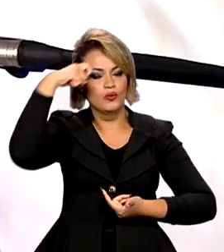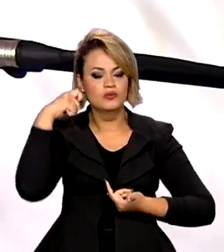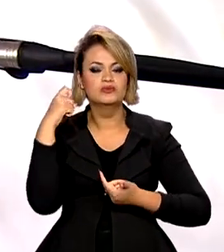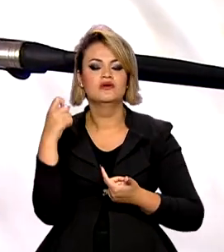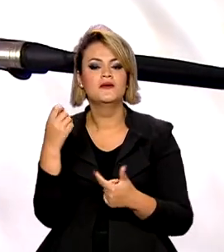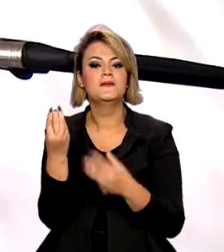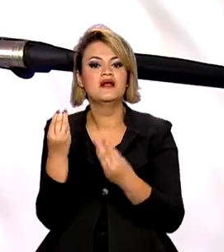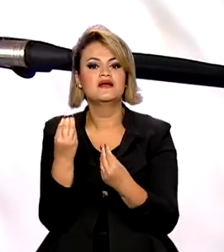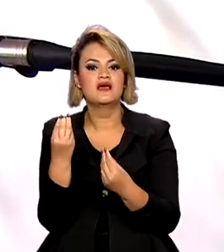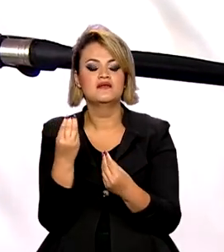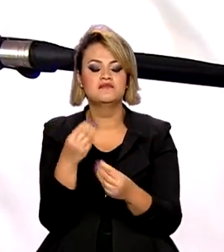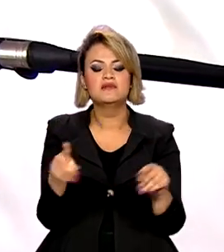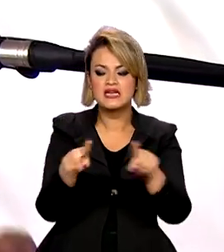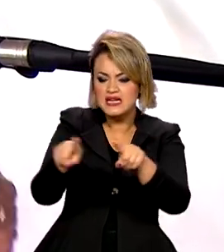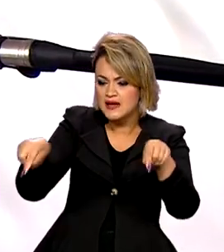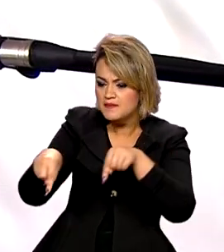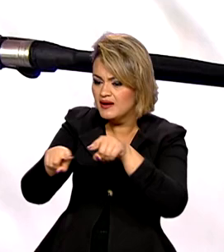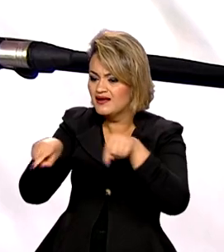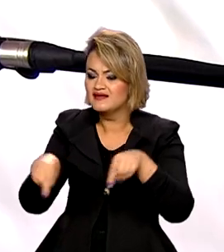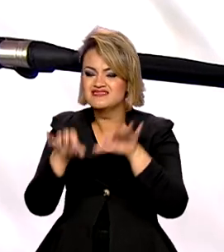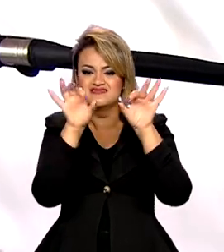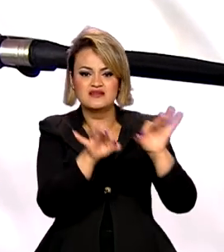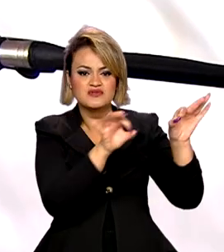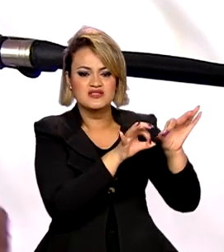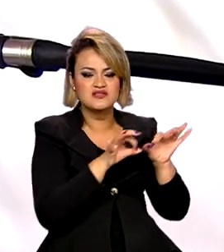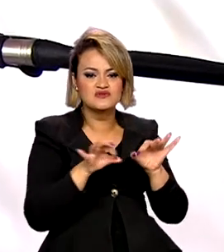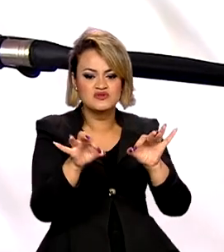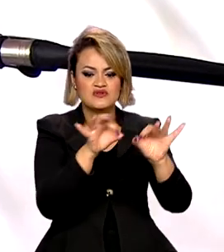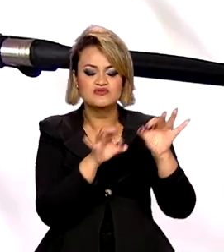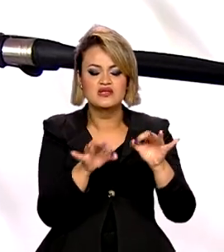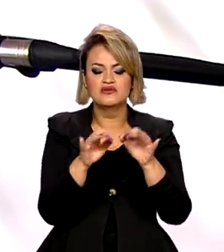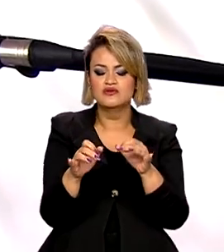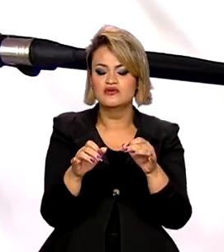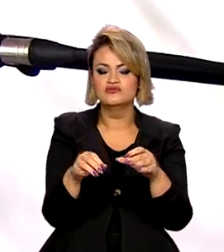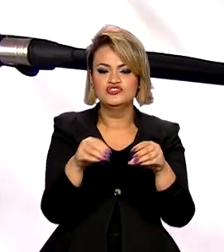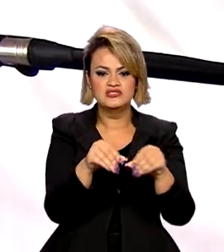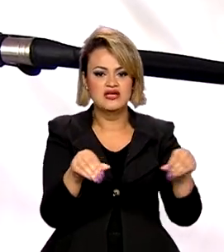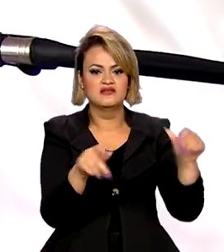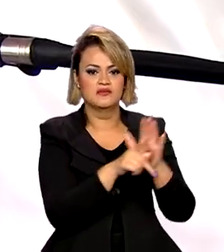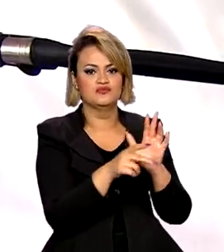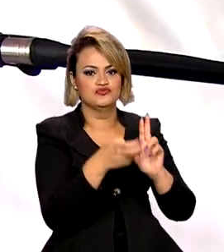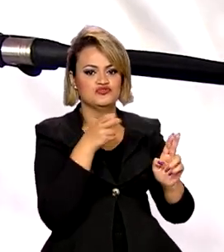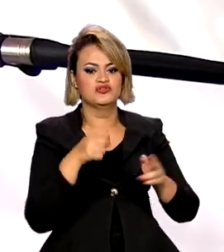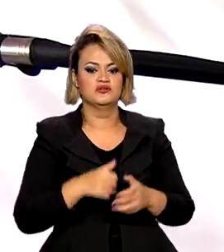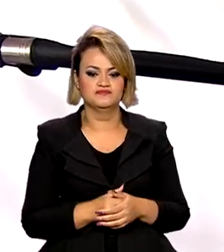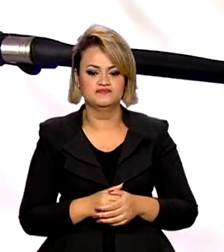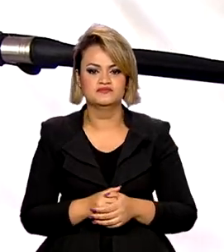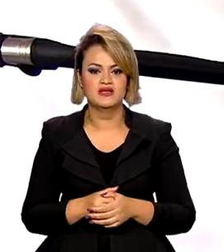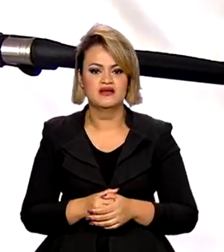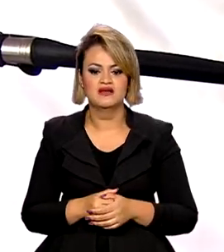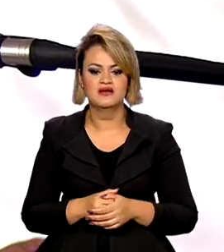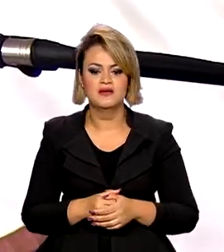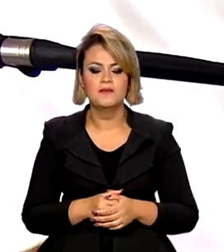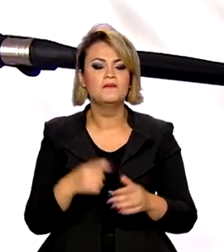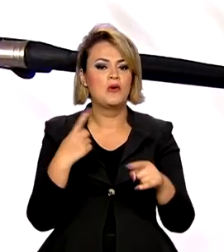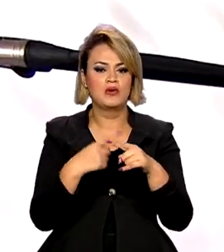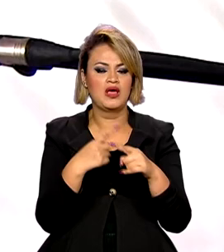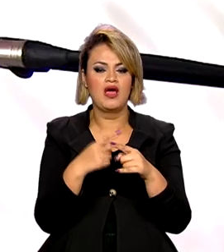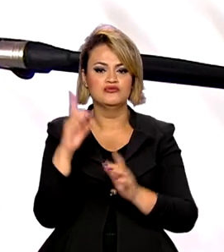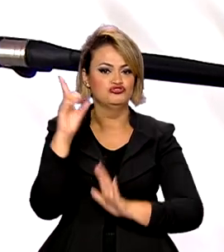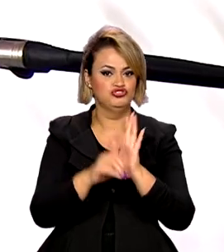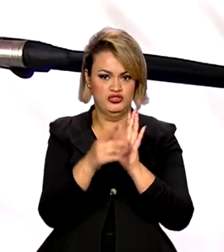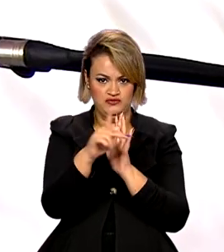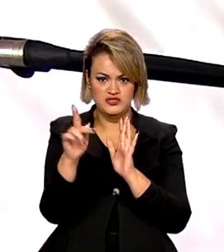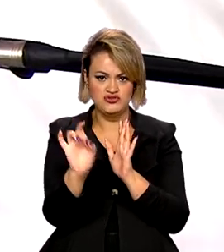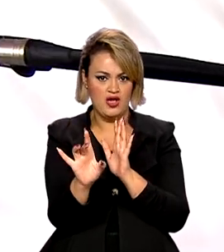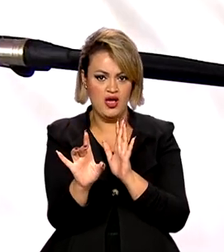possa fazer a demarcação do maior número possível de terras indígenas. Não só porque é um direito de